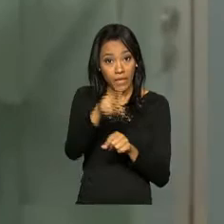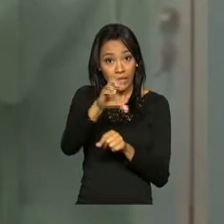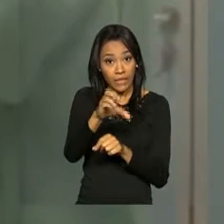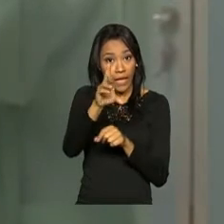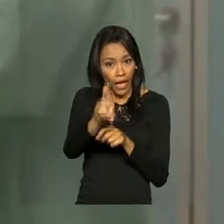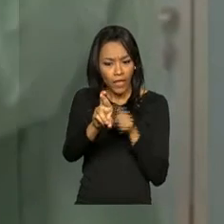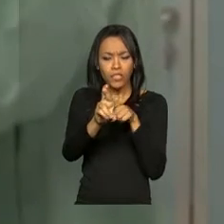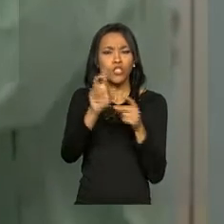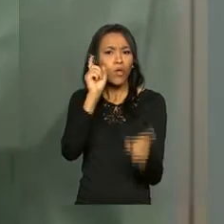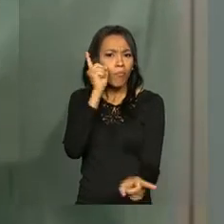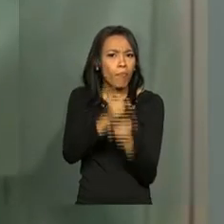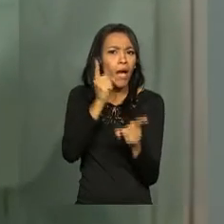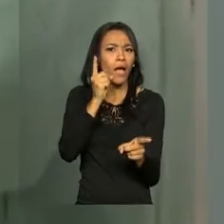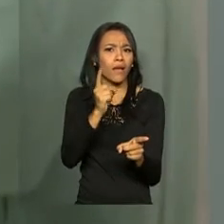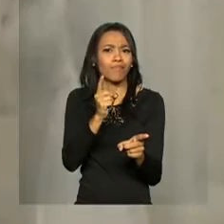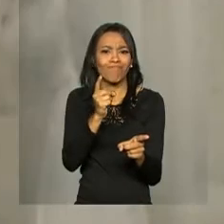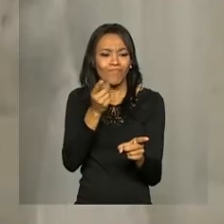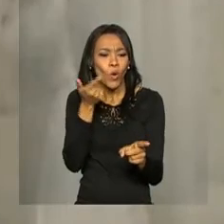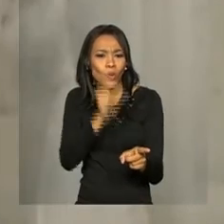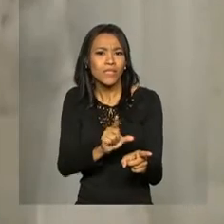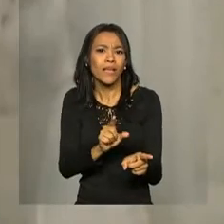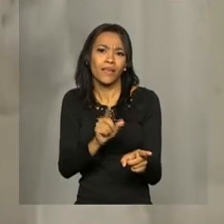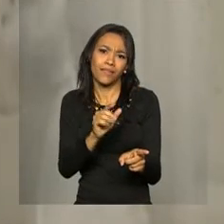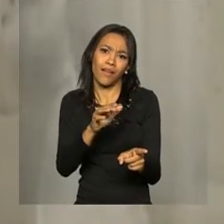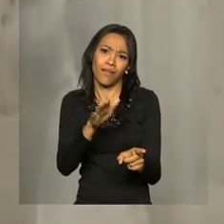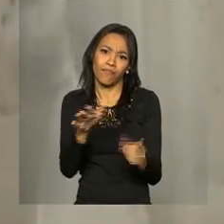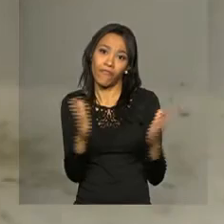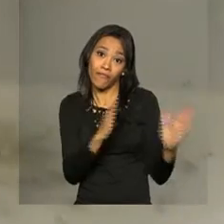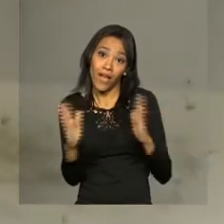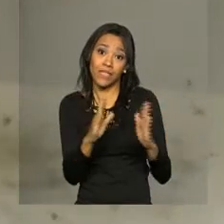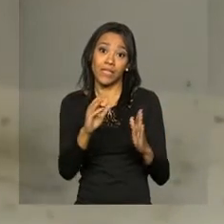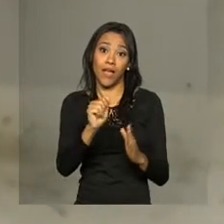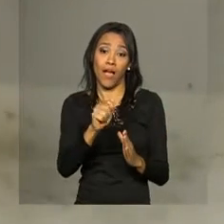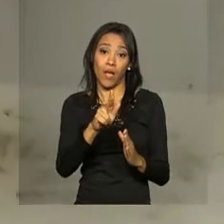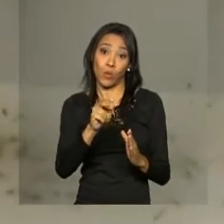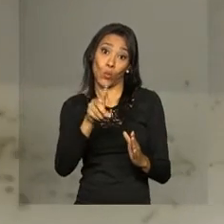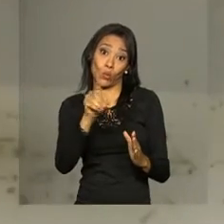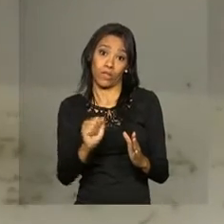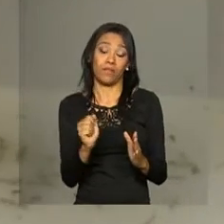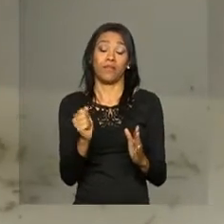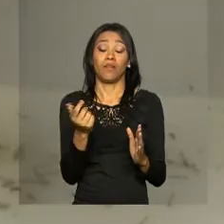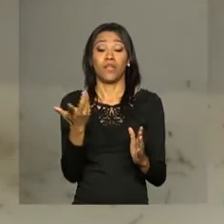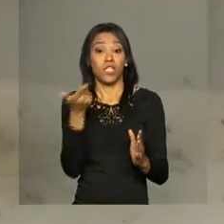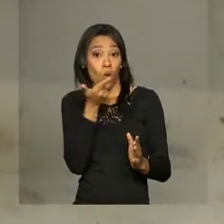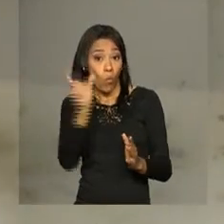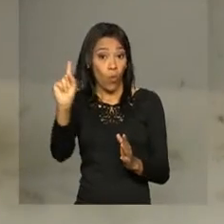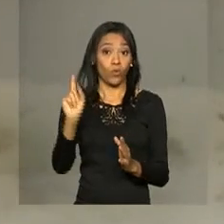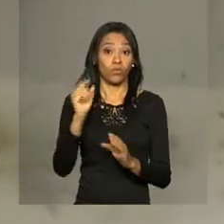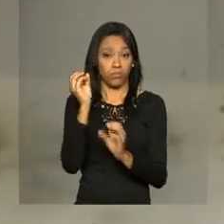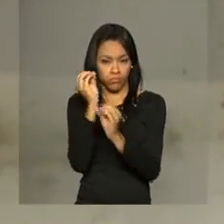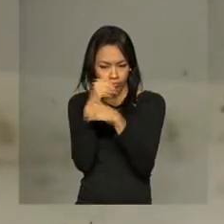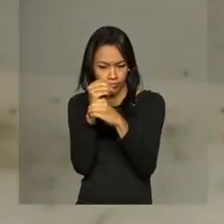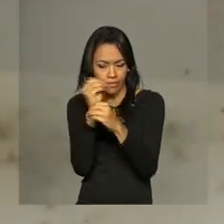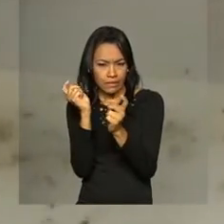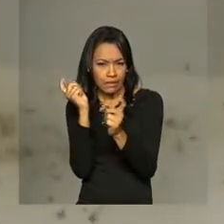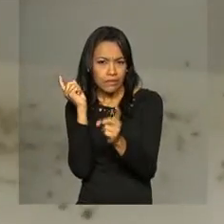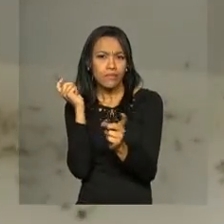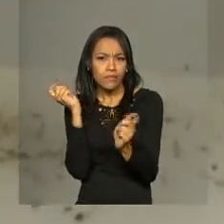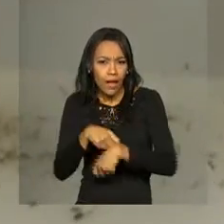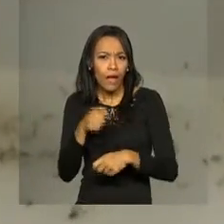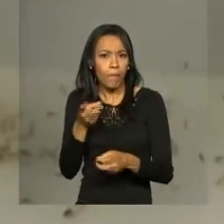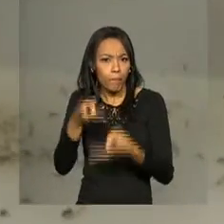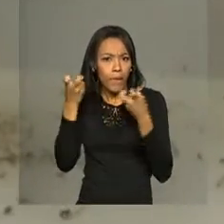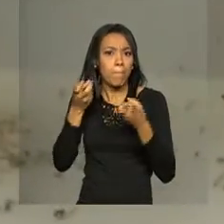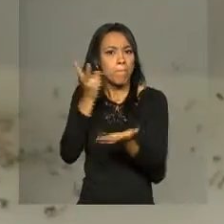aponta a infecção na fase aguda da doença. Já o novo teste rápido é capaz de identificar se o paciente teve a doença